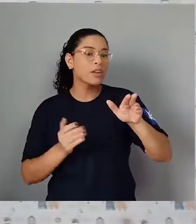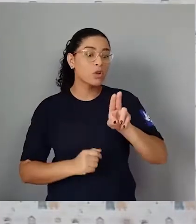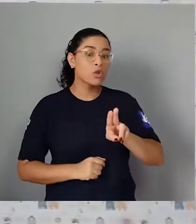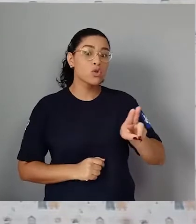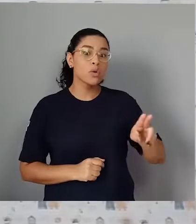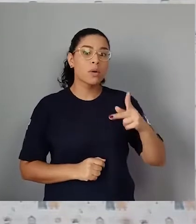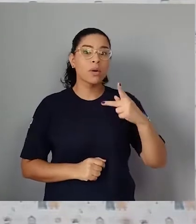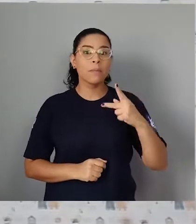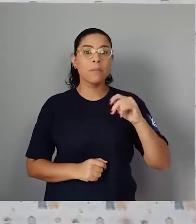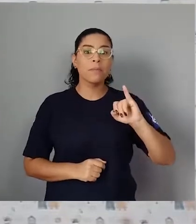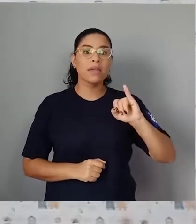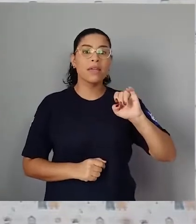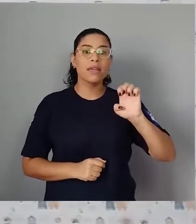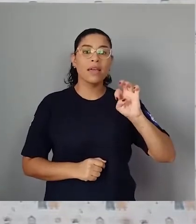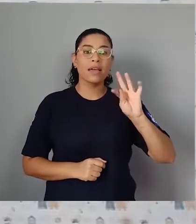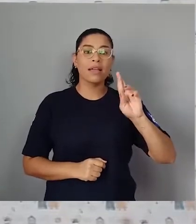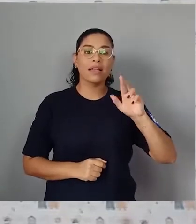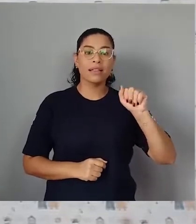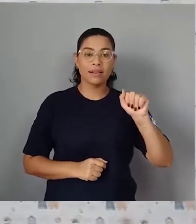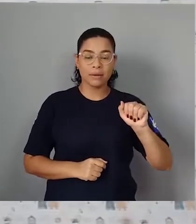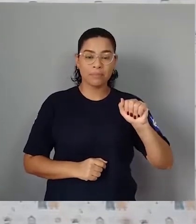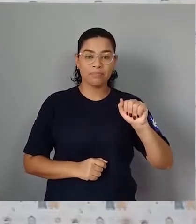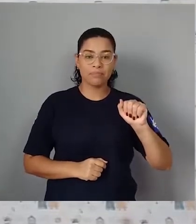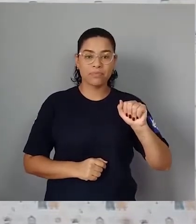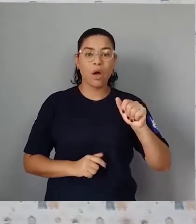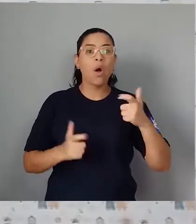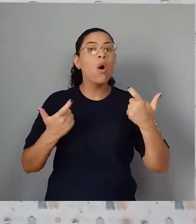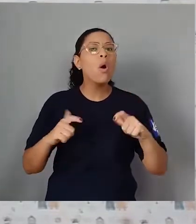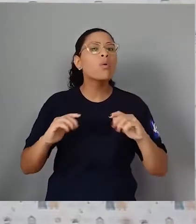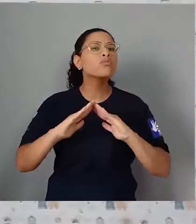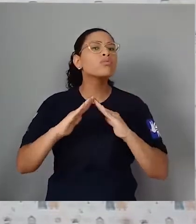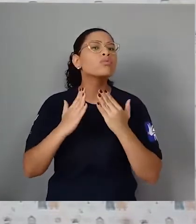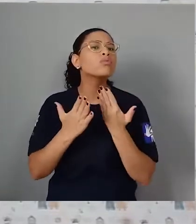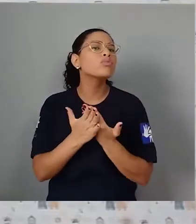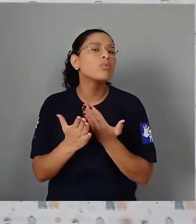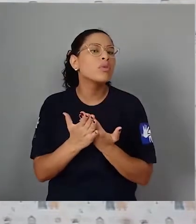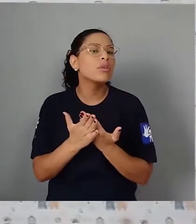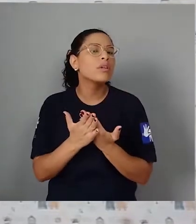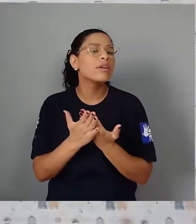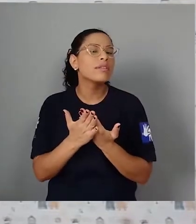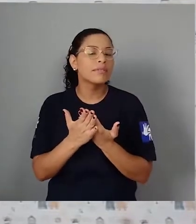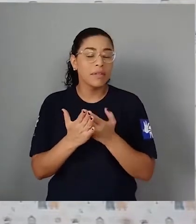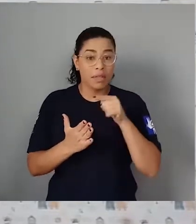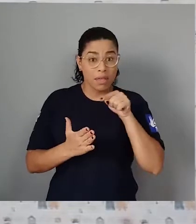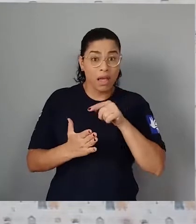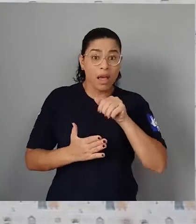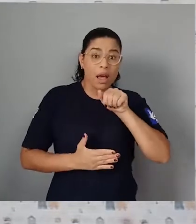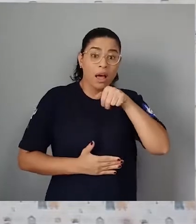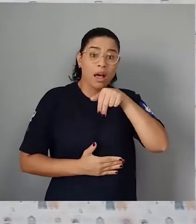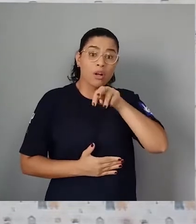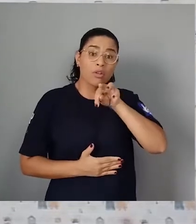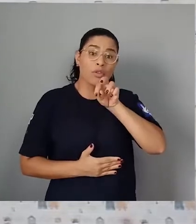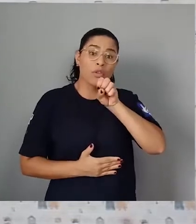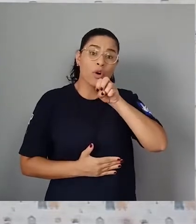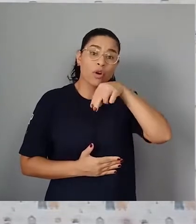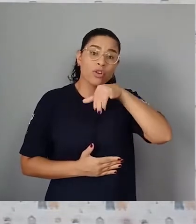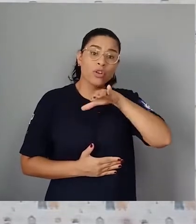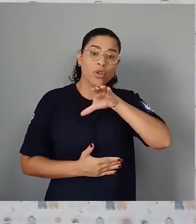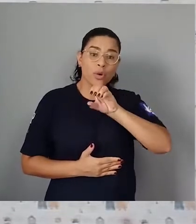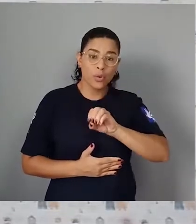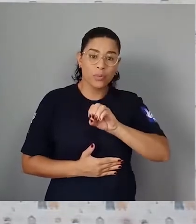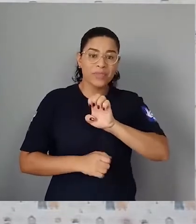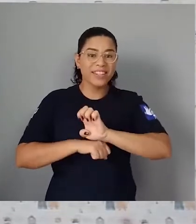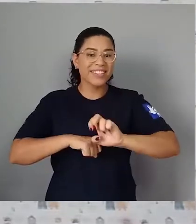Pietra. Ela estuda na escola Antônio Magalhães e no estágio 2A.